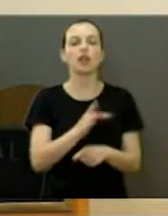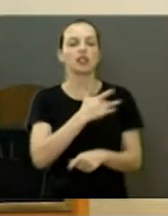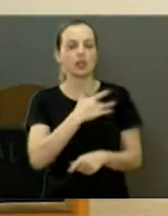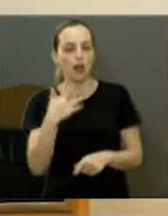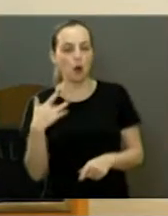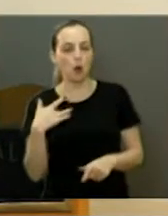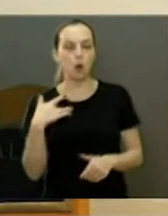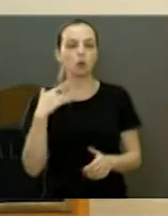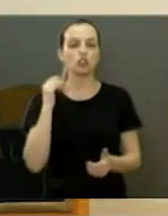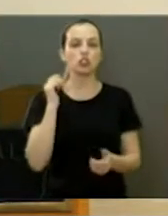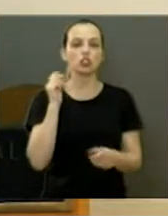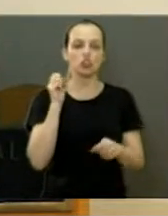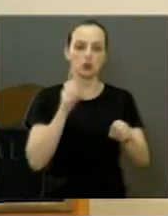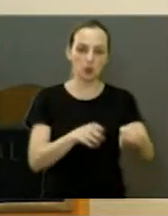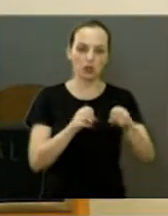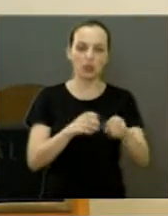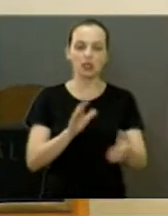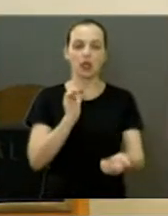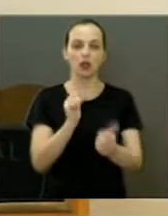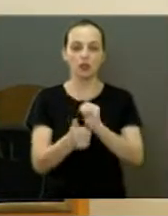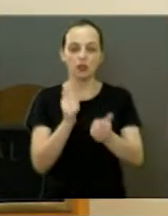cultura e na participação popular.